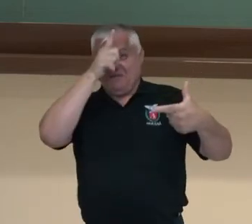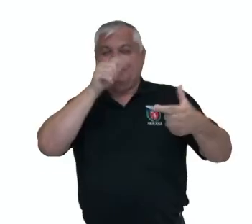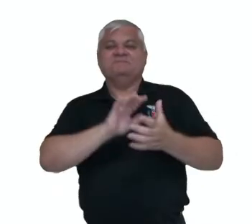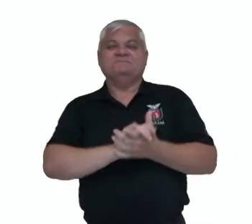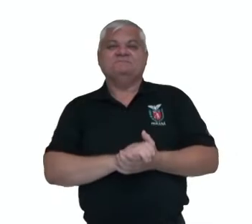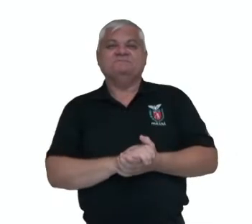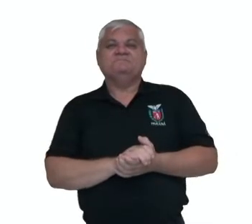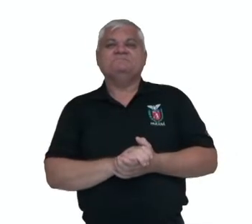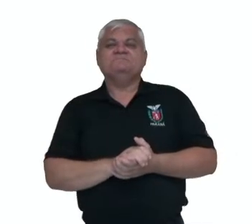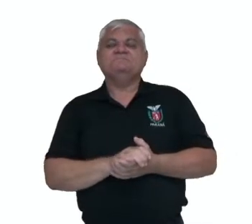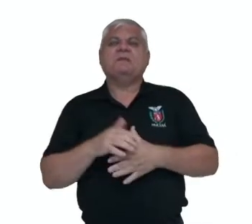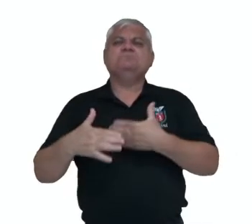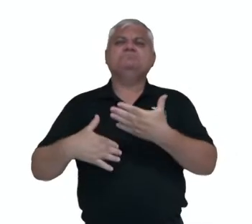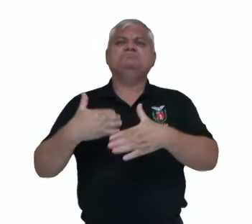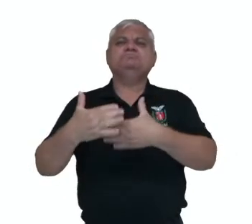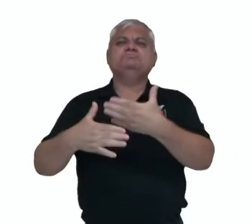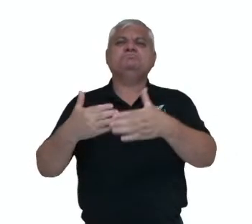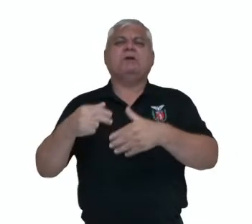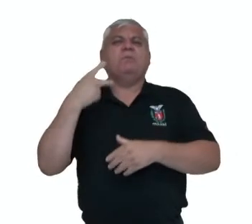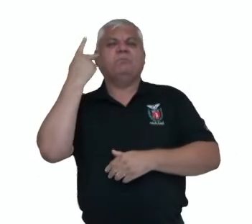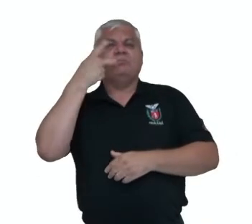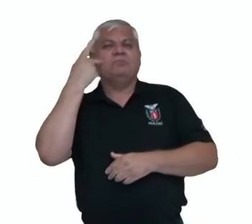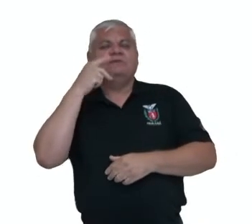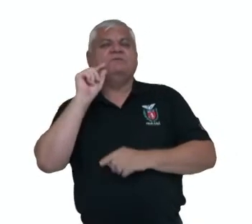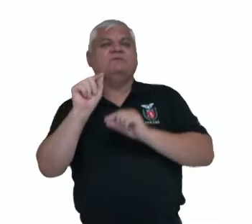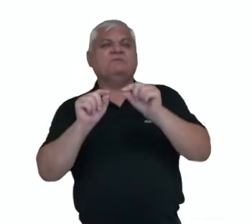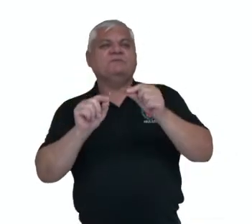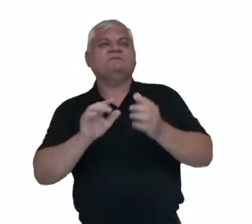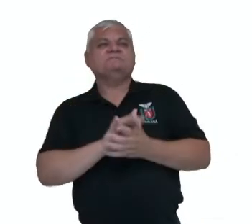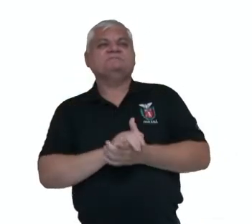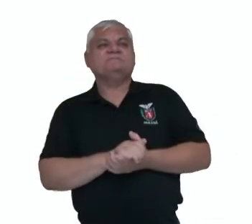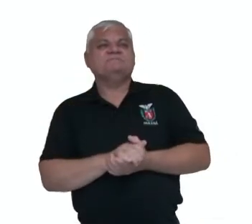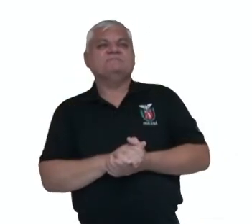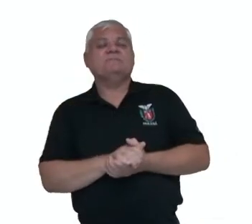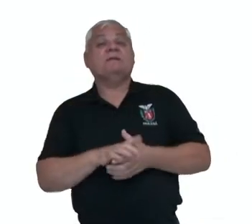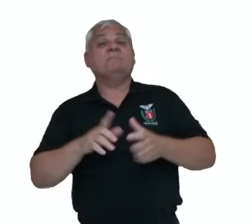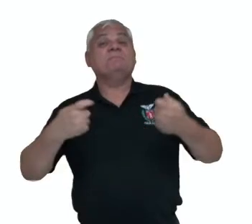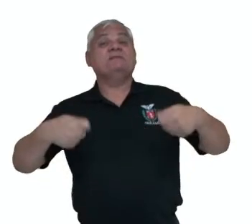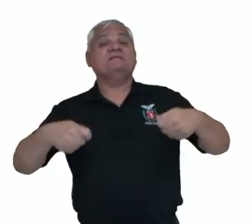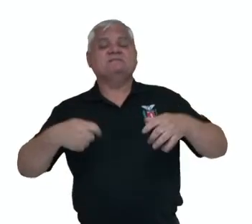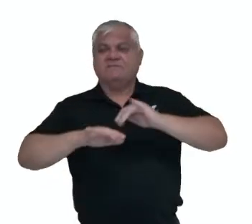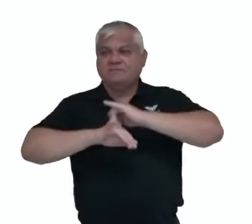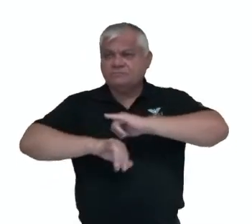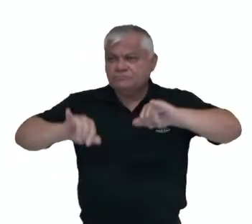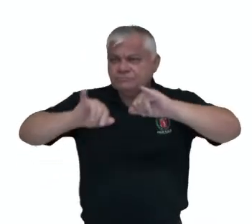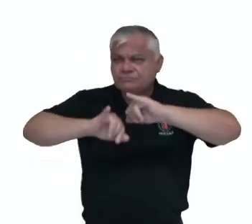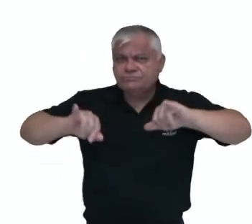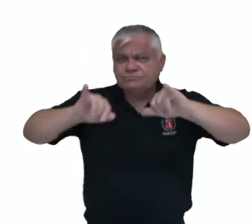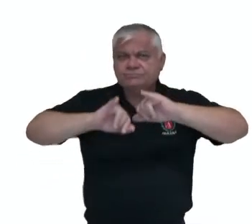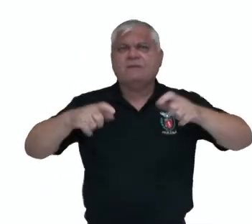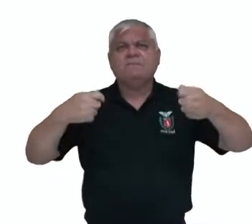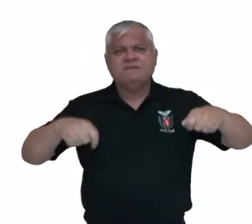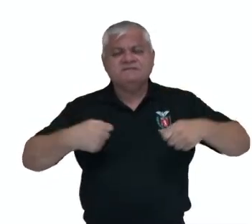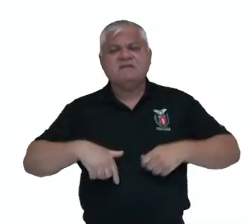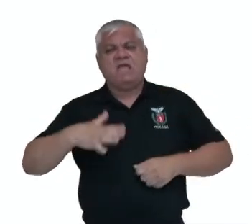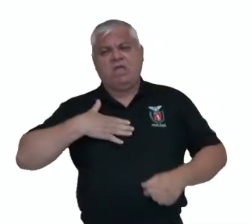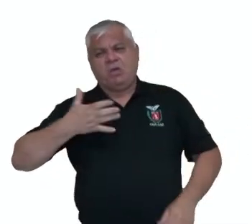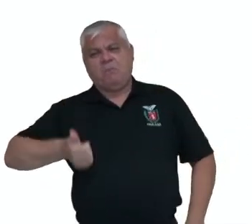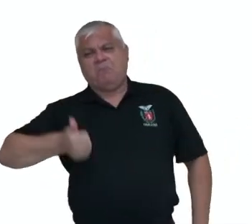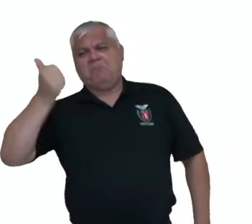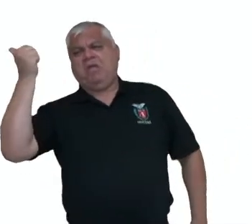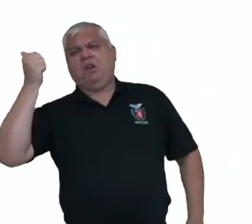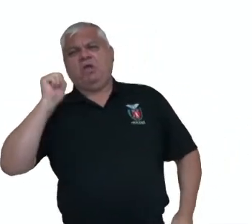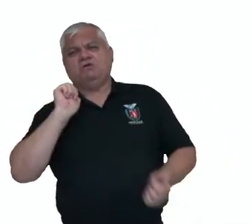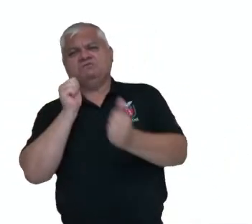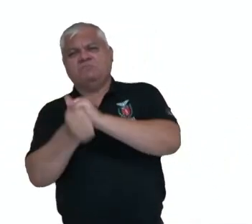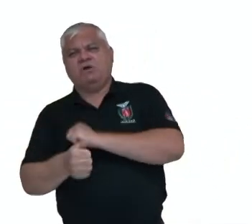E daí, para o uso político e eficiente, era necessário divulgar os esportes. Então, ah, porque eu sou melhor no